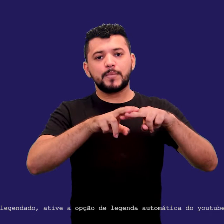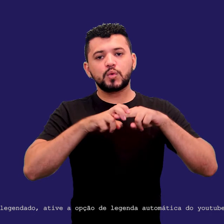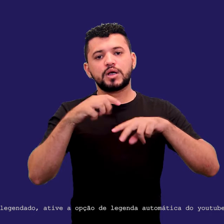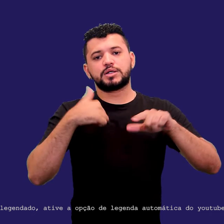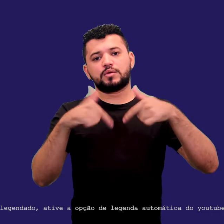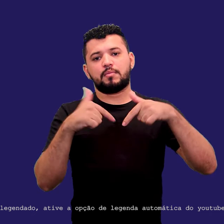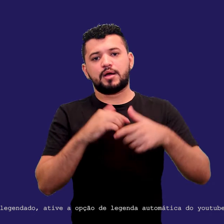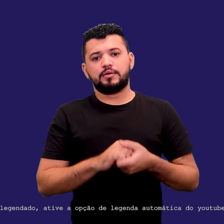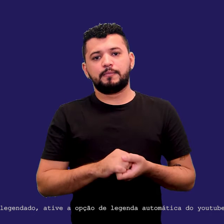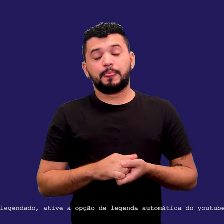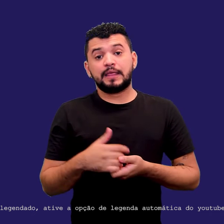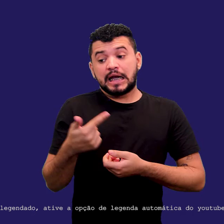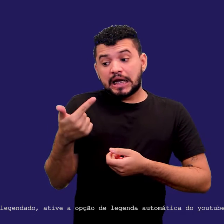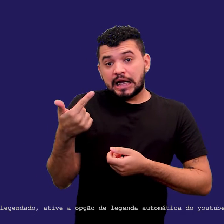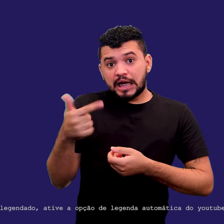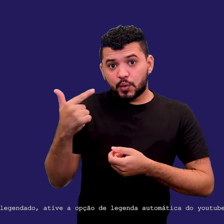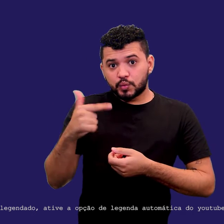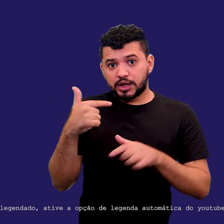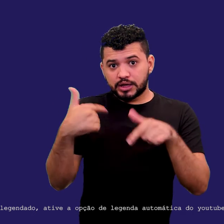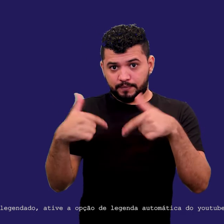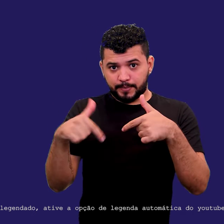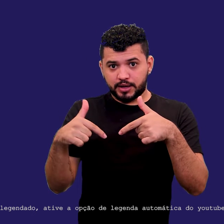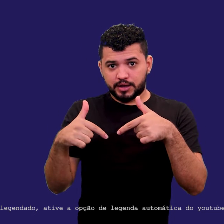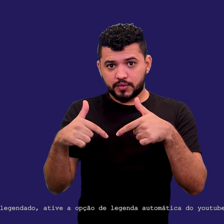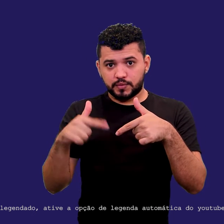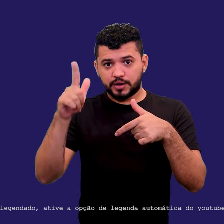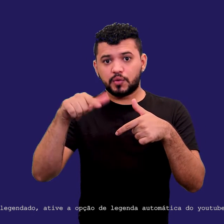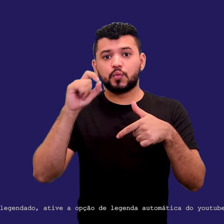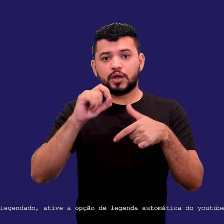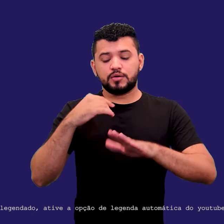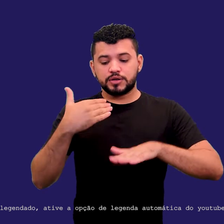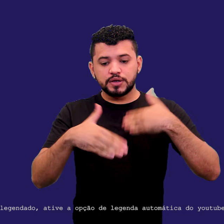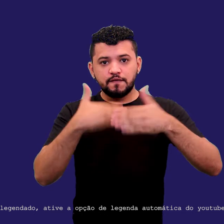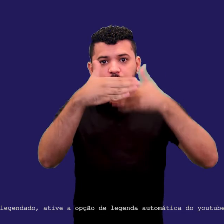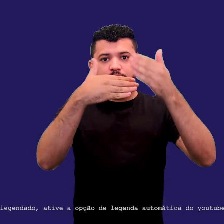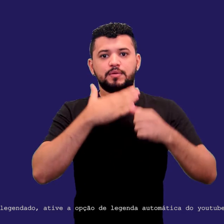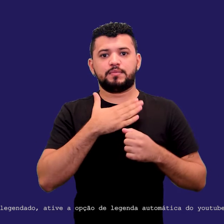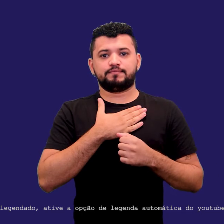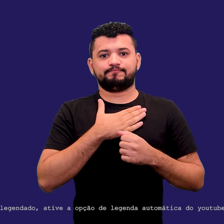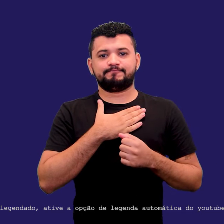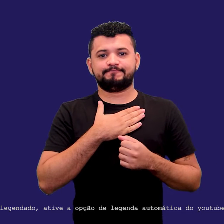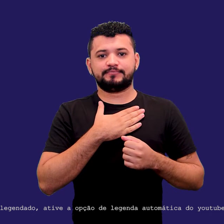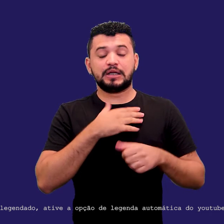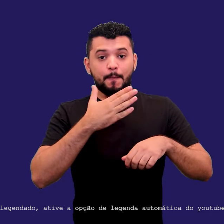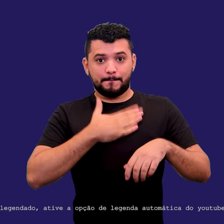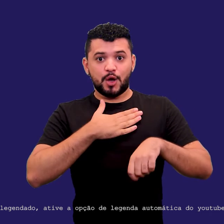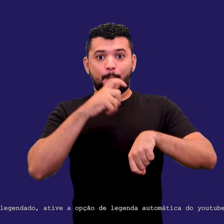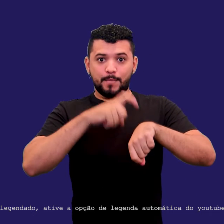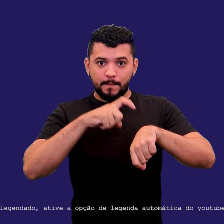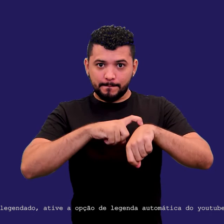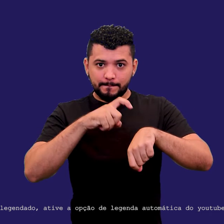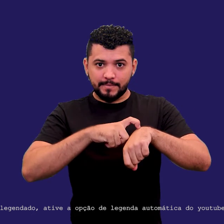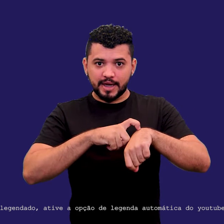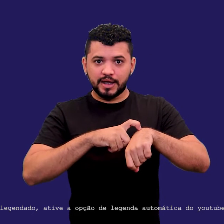trabalho também é uma questão de desenvolvimento para mim. Ou seja, o meu momento de ócio, o